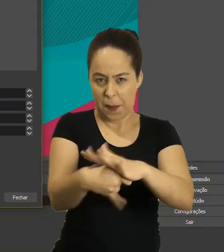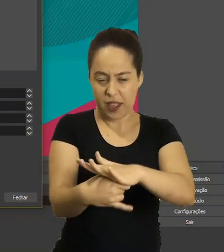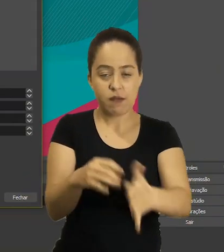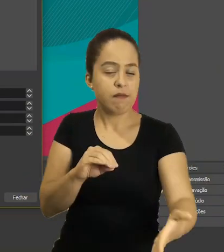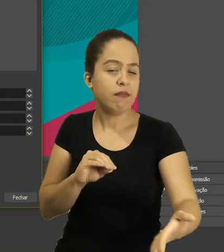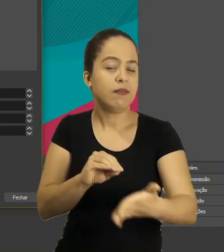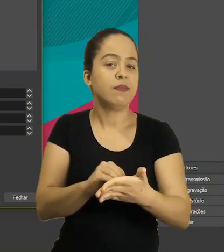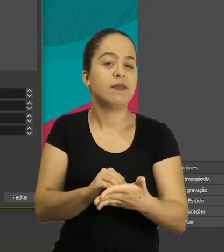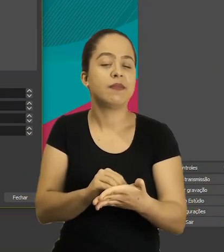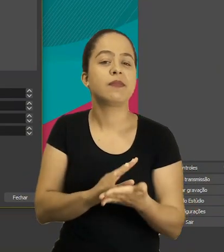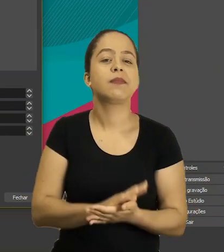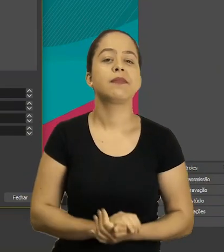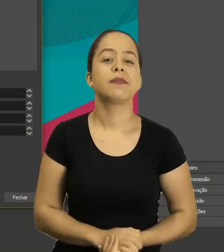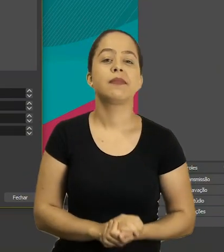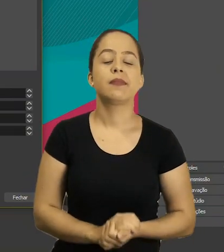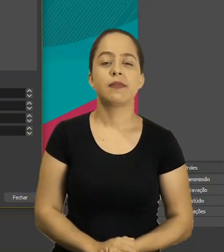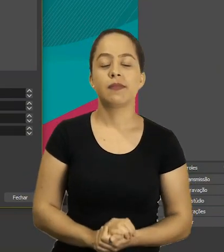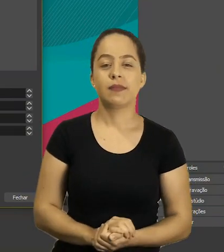agora vou cortar embaixo